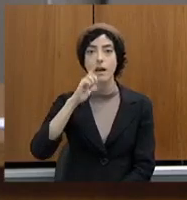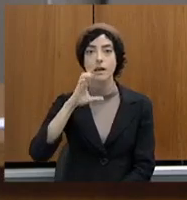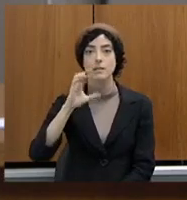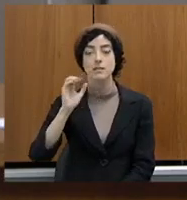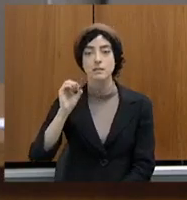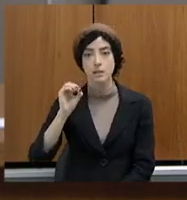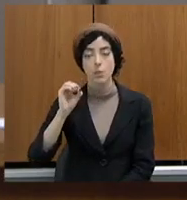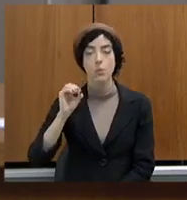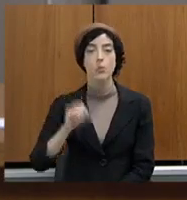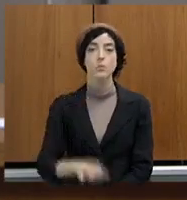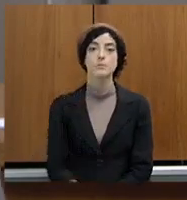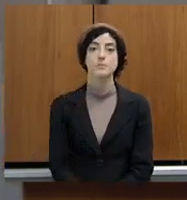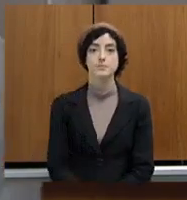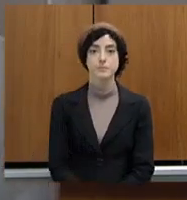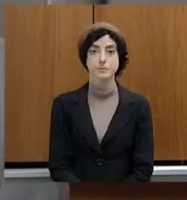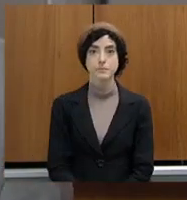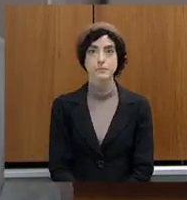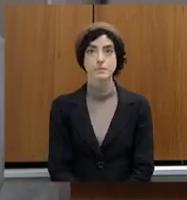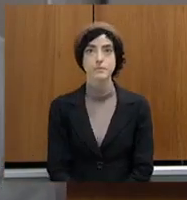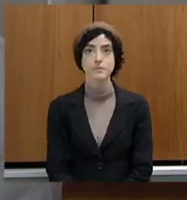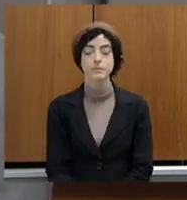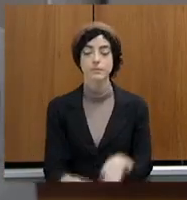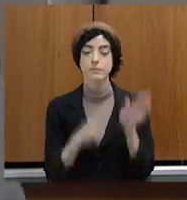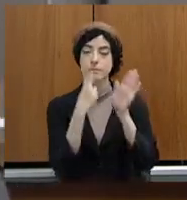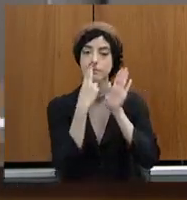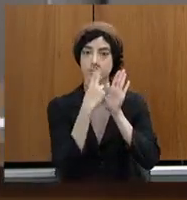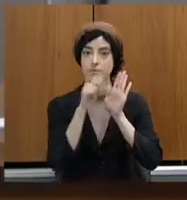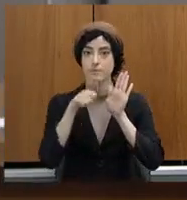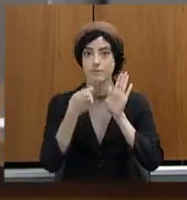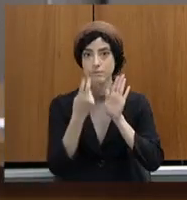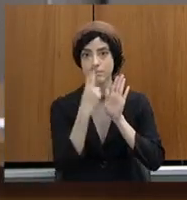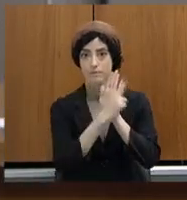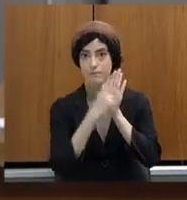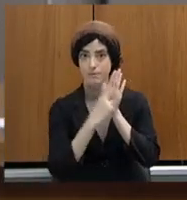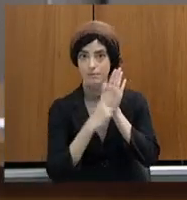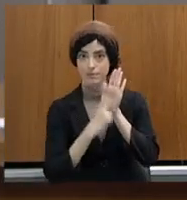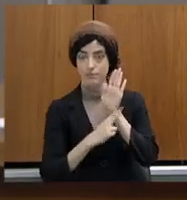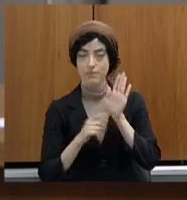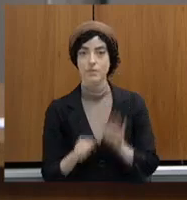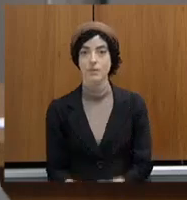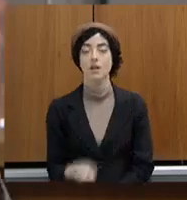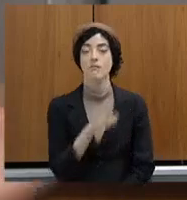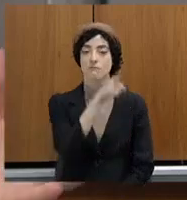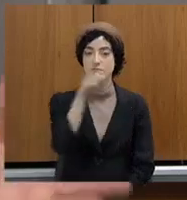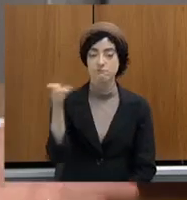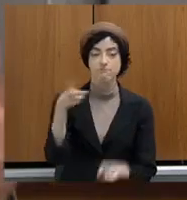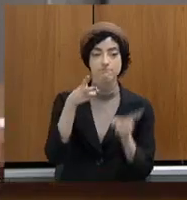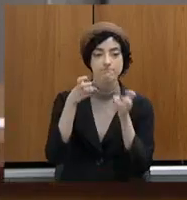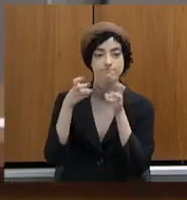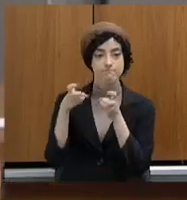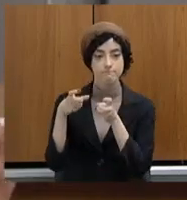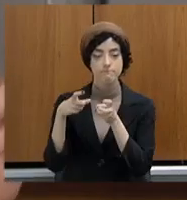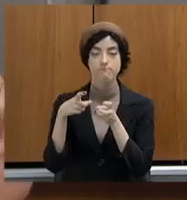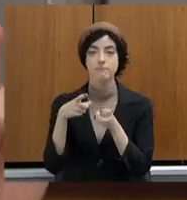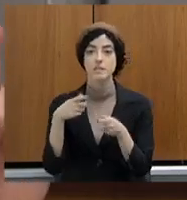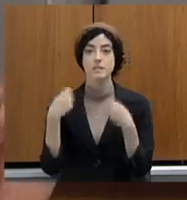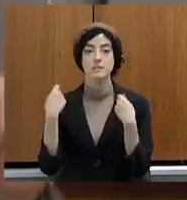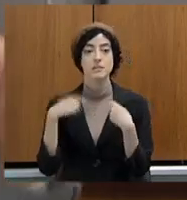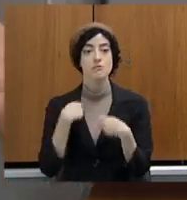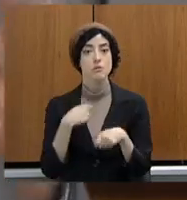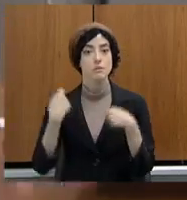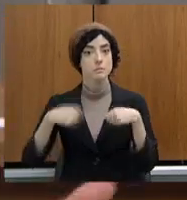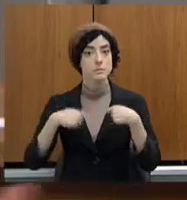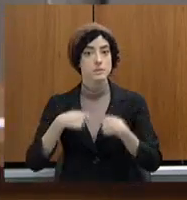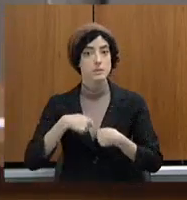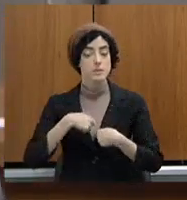recompor as saídas. Vocês perceberam, o volume de saída também é um número expressivo, então, nós precisamos de recompor e ainda